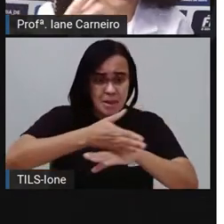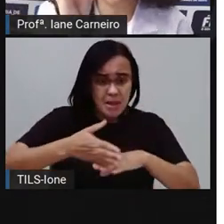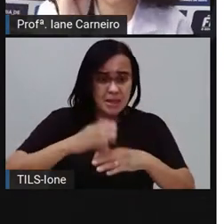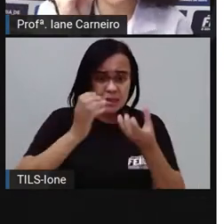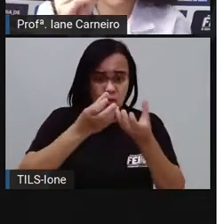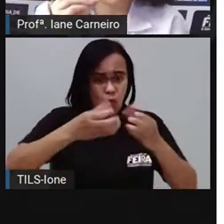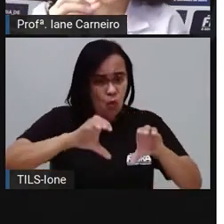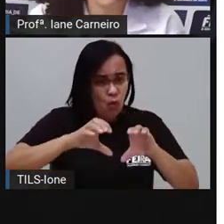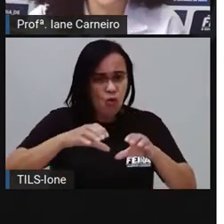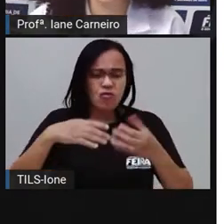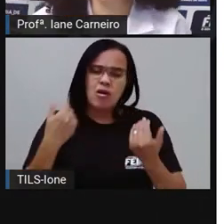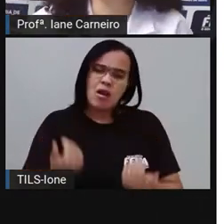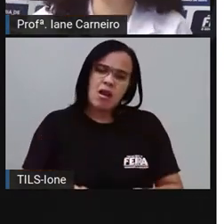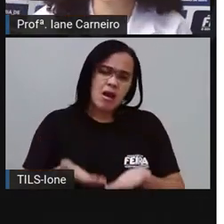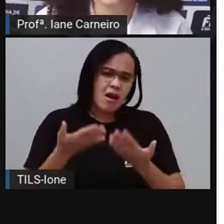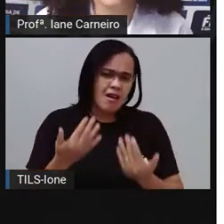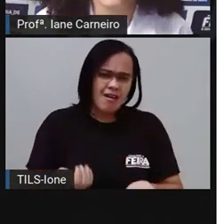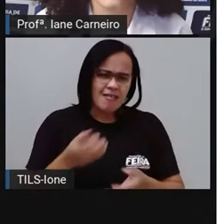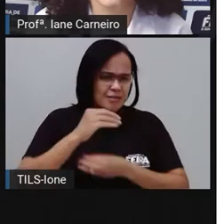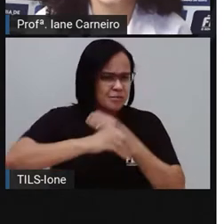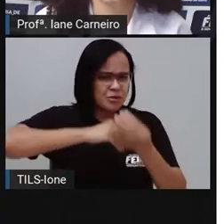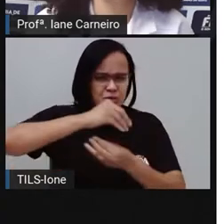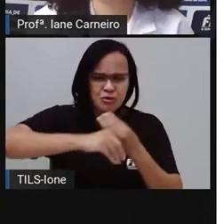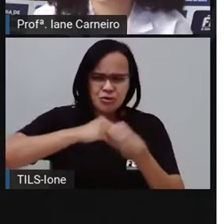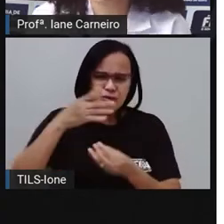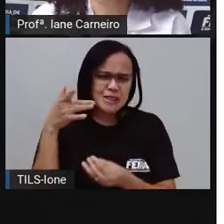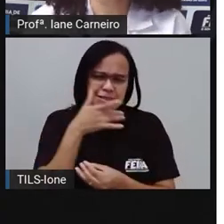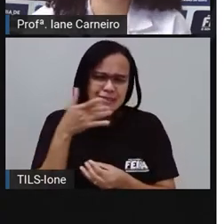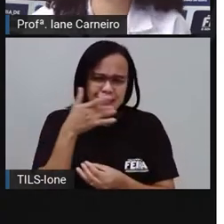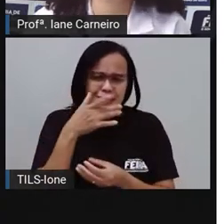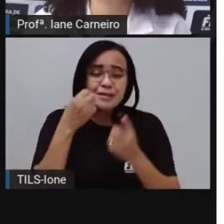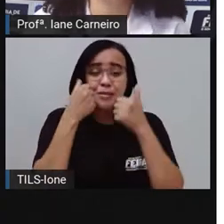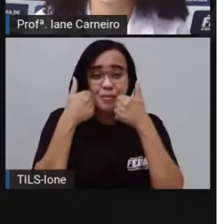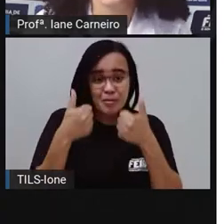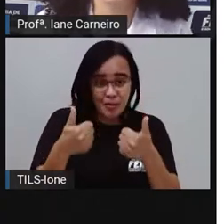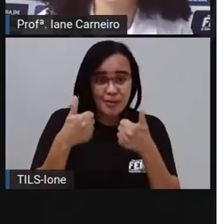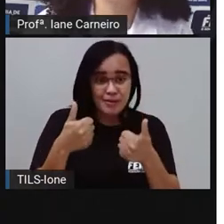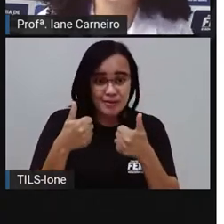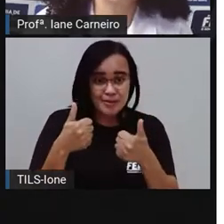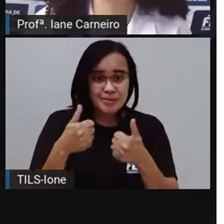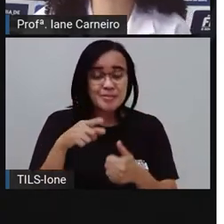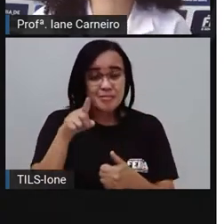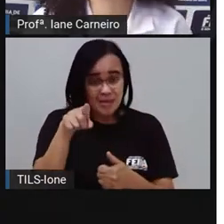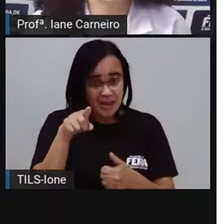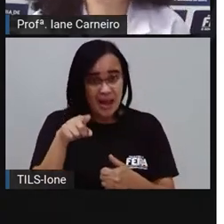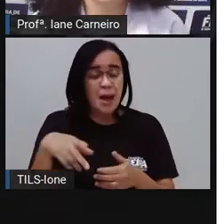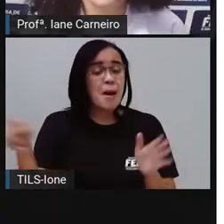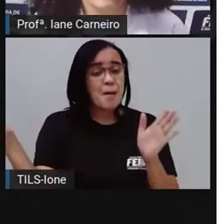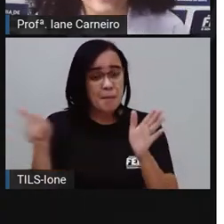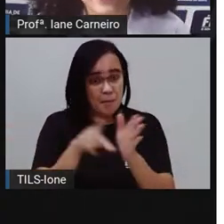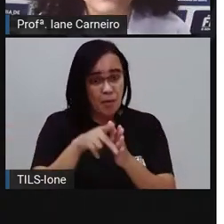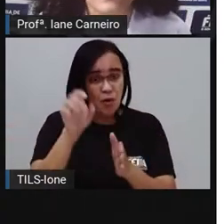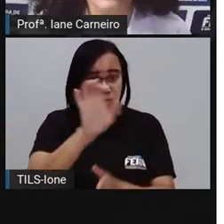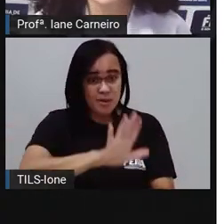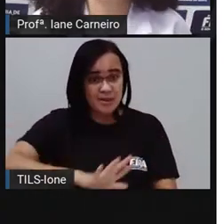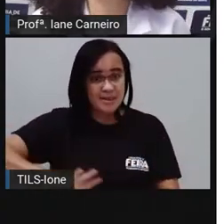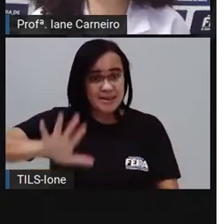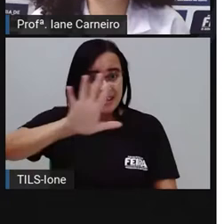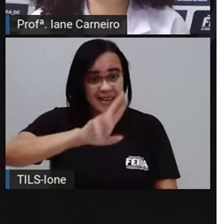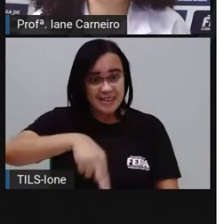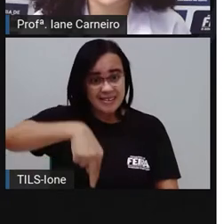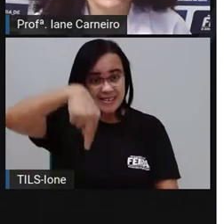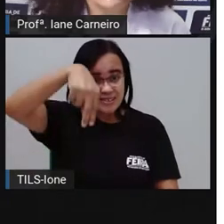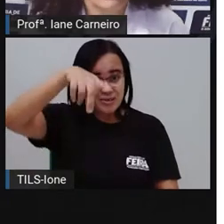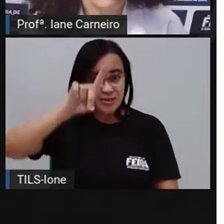omelete bem levinho, bem saboroso, né? Então isso aqui é uma comida típica aqui da nossa região Nordeste. Vocês